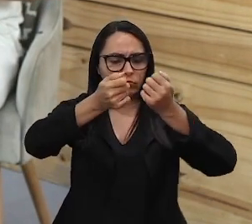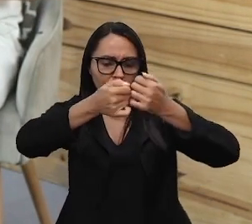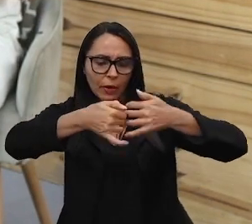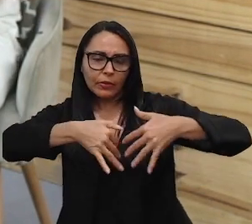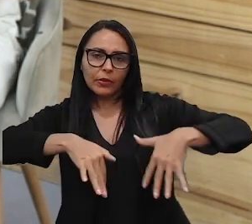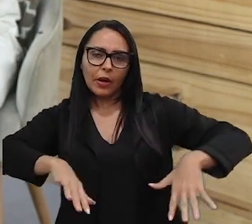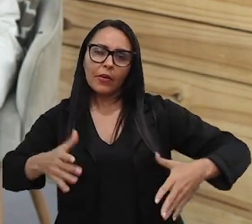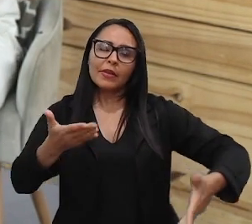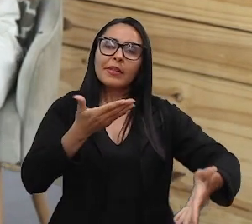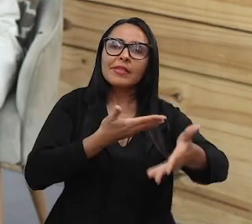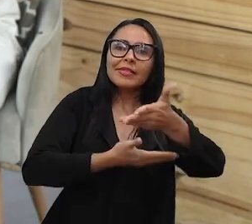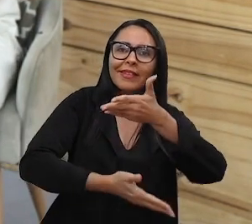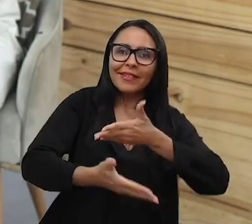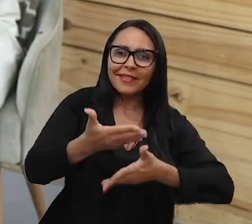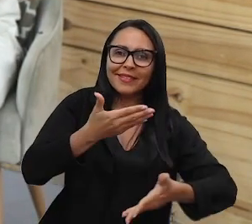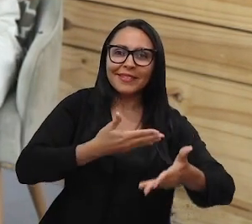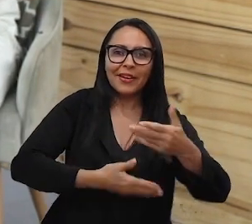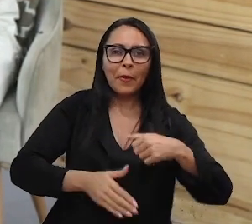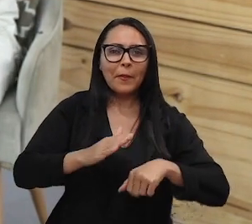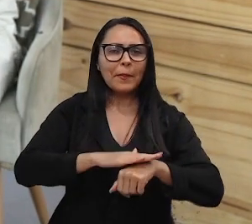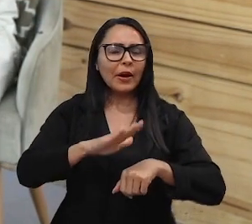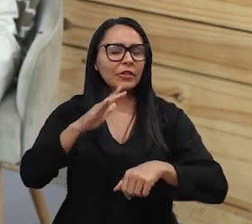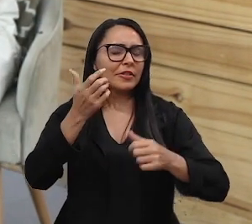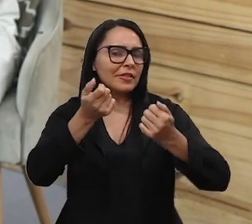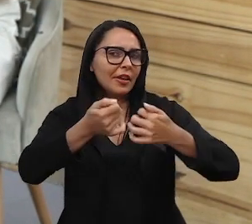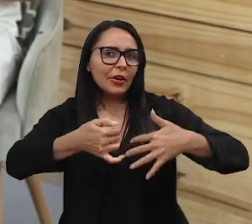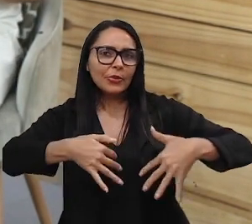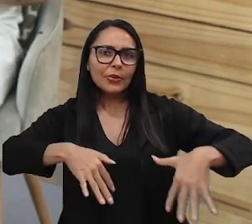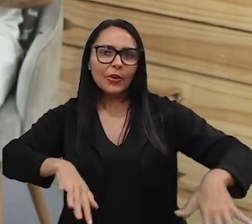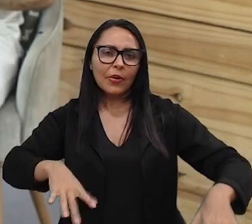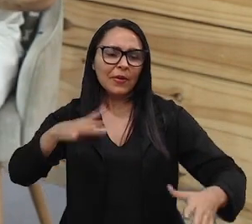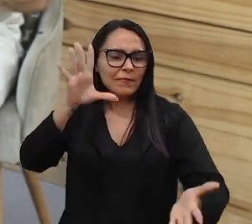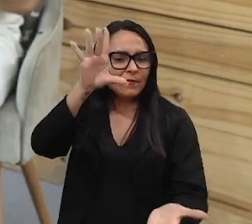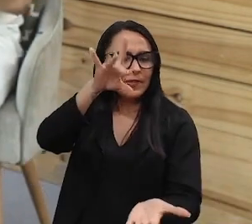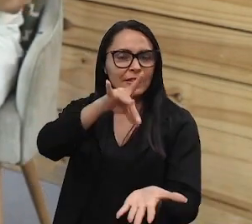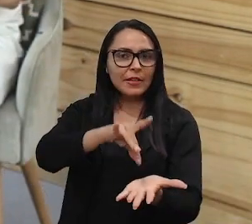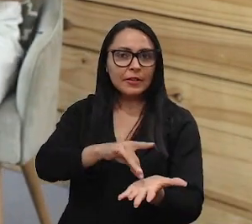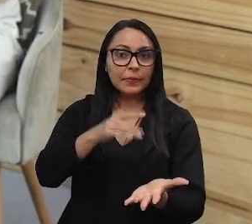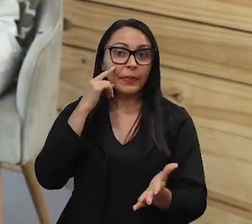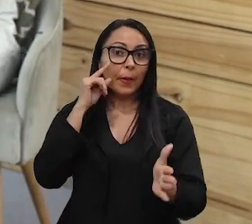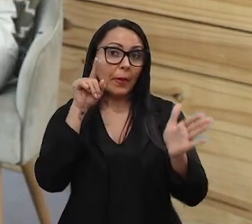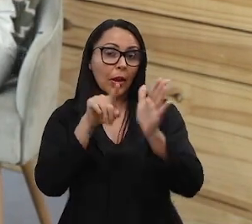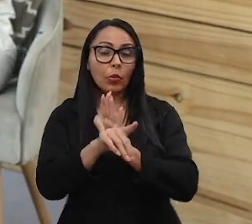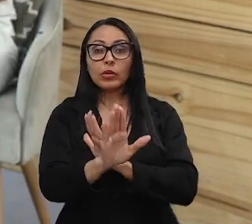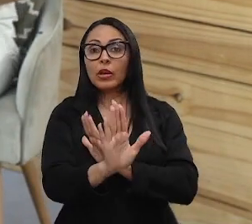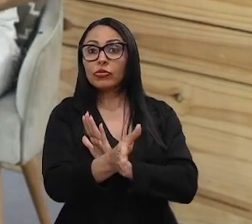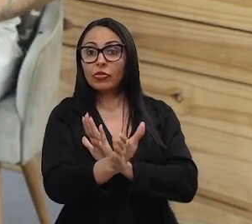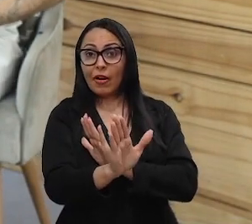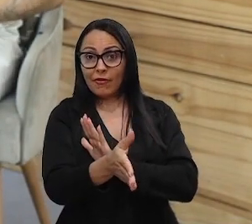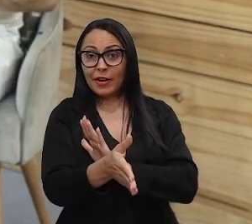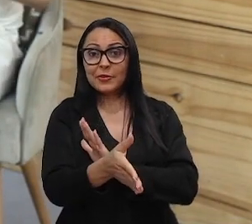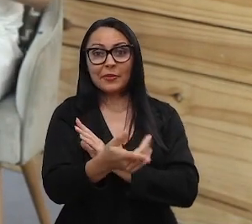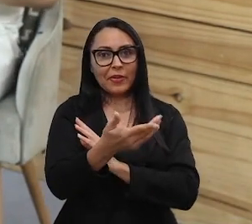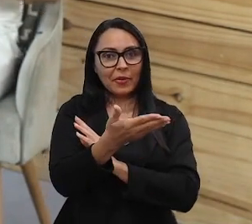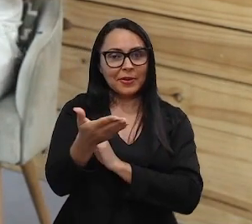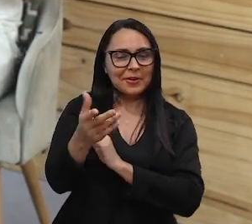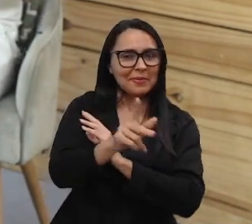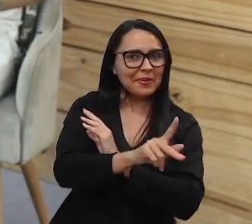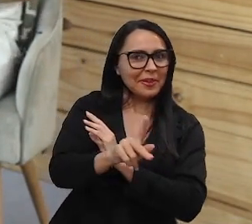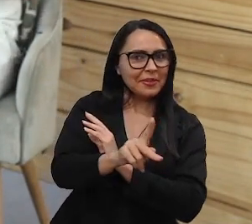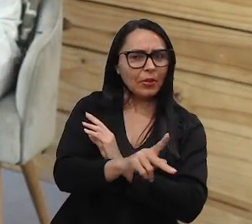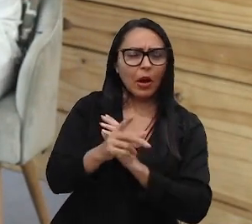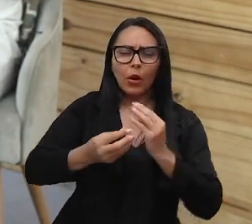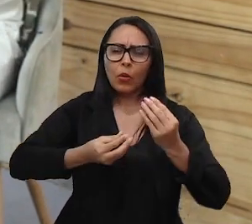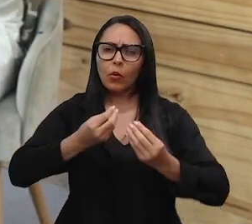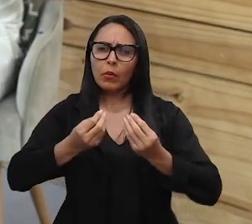as interações mais naturais e eficientes. A pergunta que eu já faço para você, professora Georgia, como é que tem